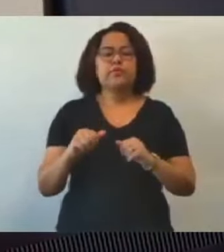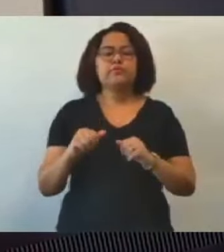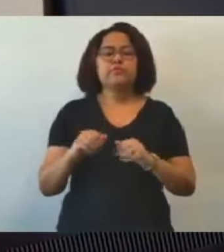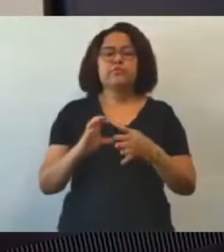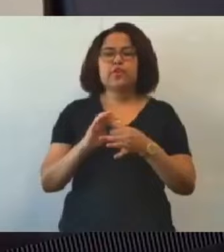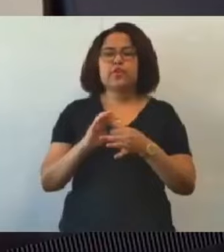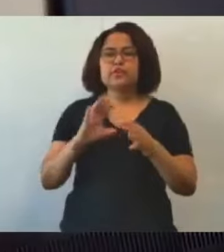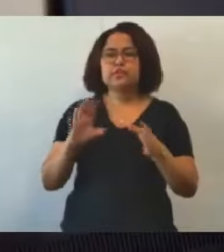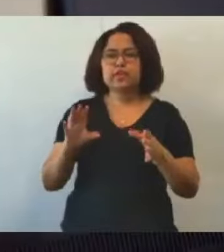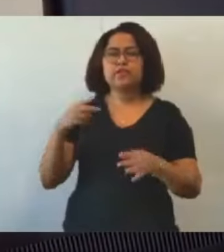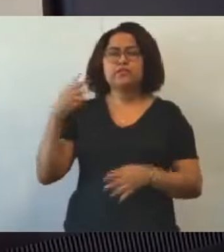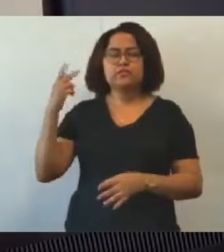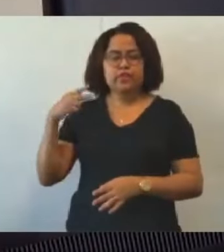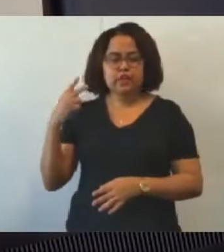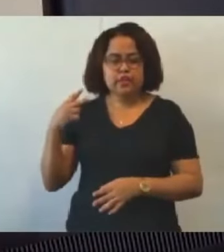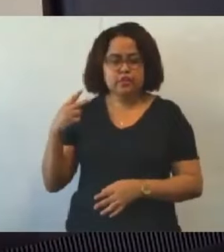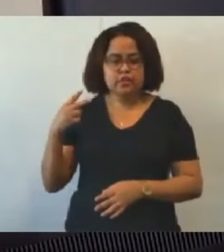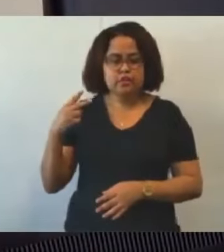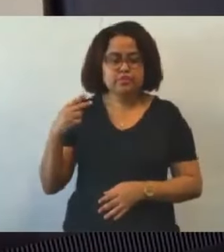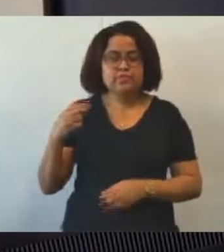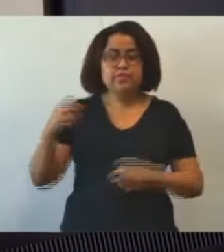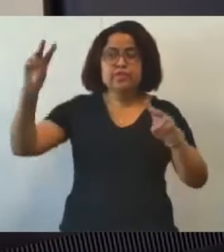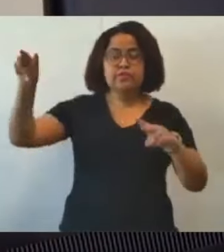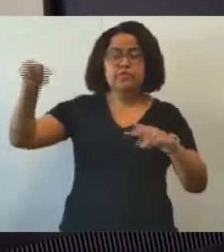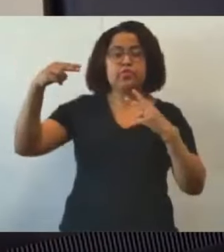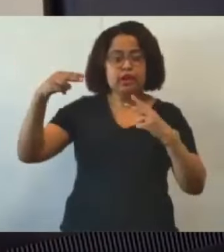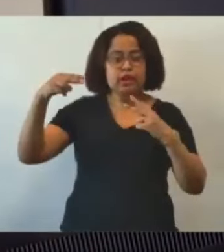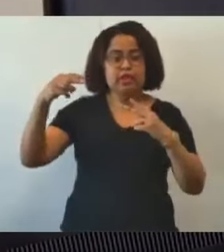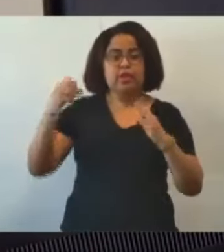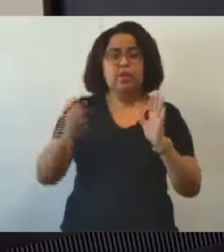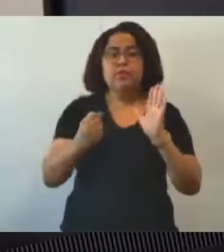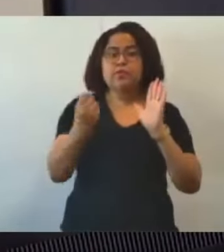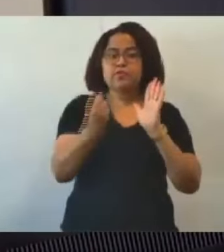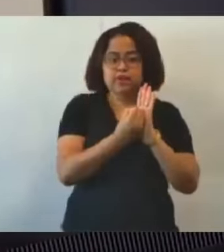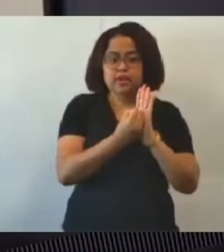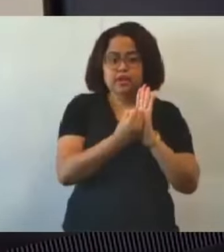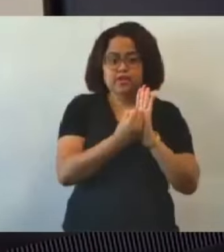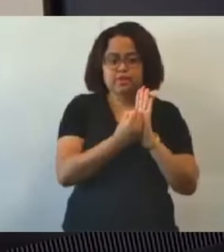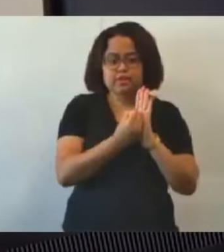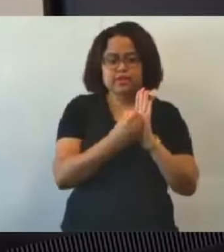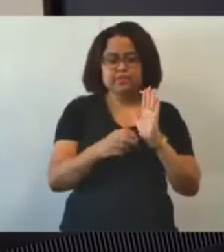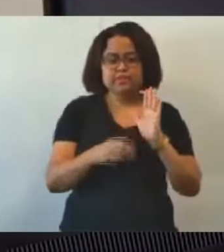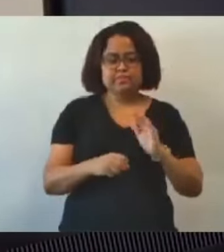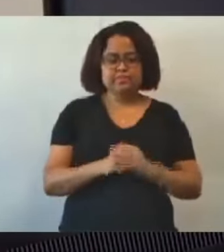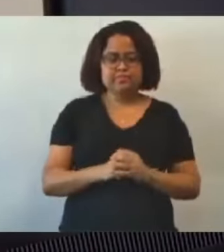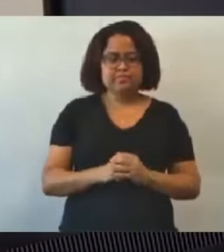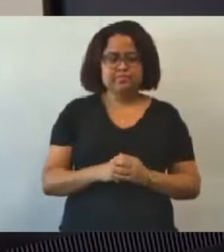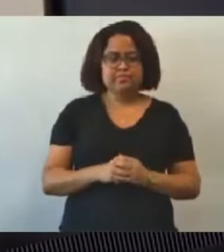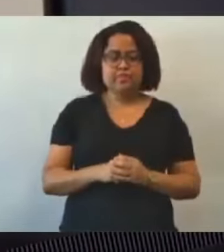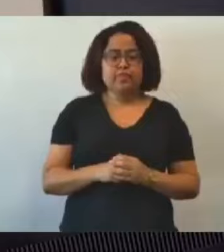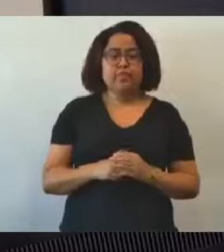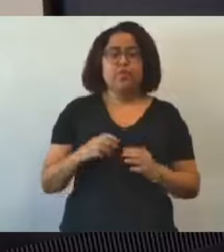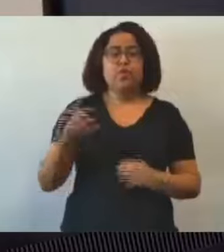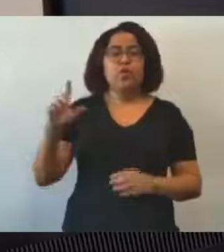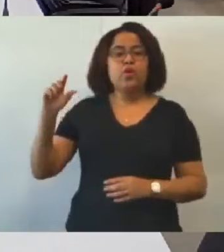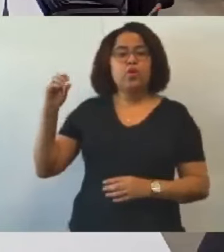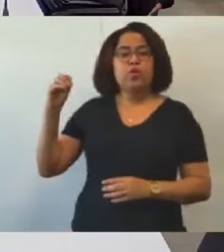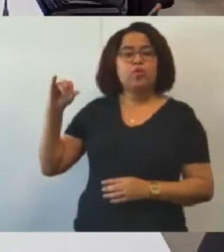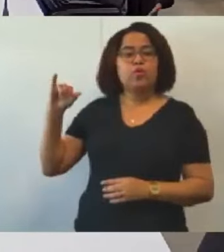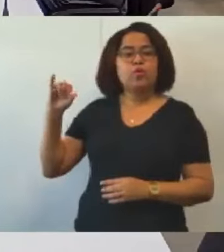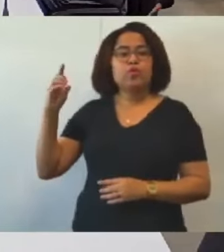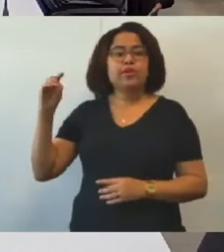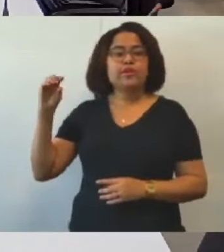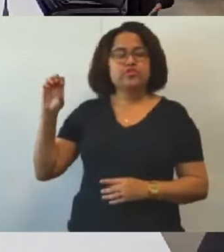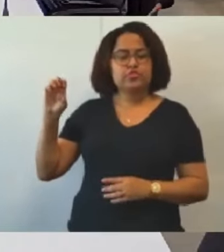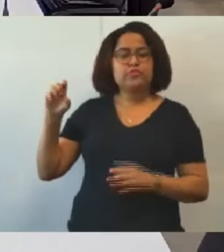licença aqui aos vereadores que estão online, para a gente marcar aqui a presença dos vereadores. Vereador Heloide? Presente.